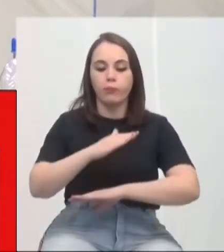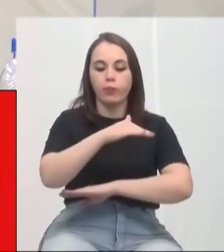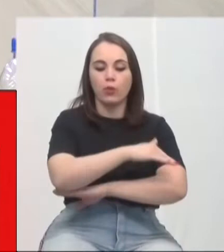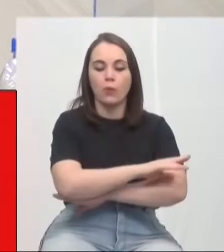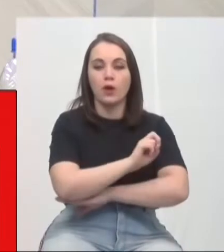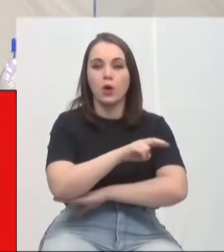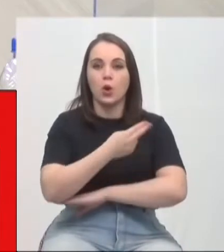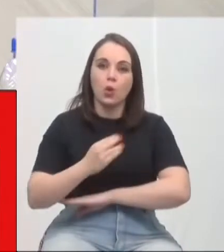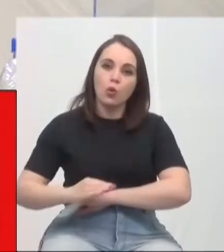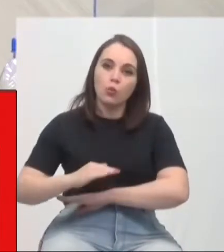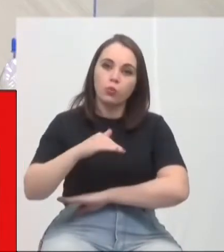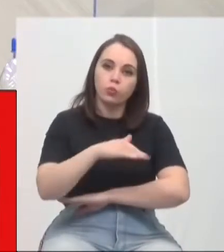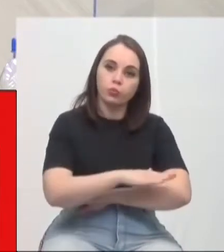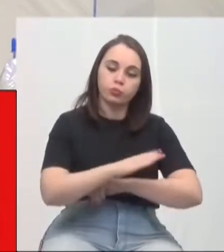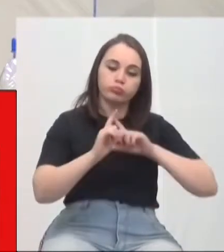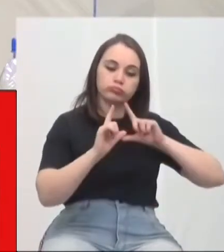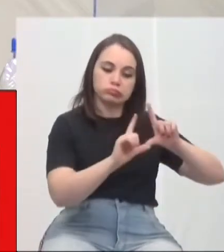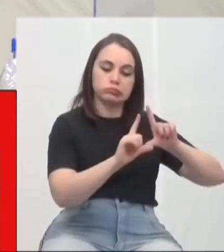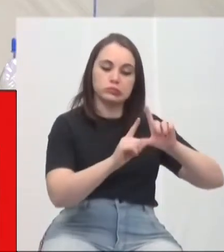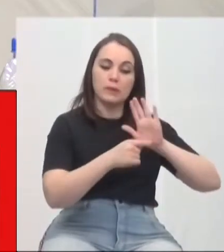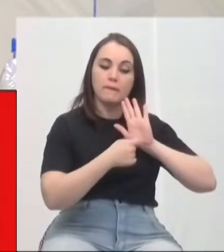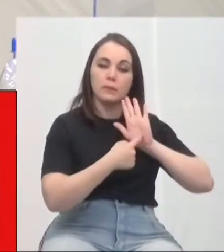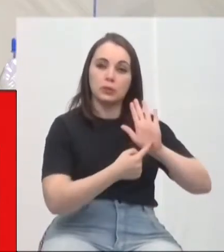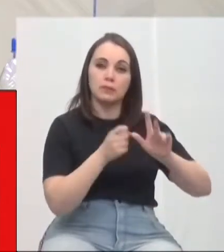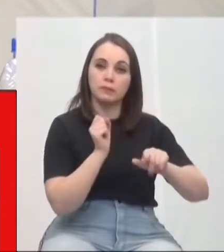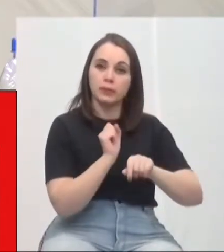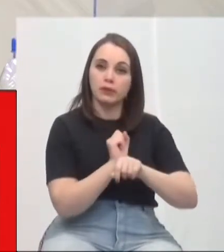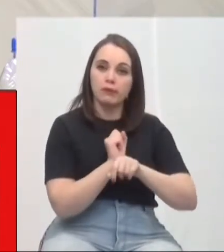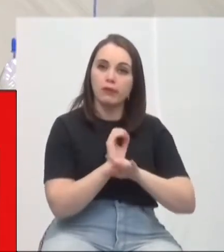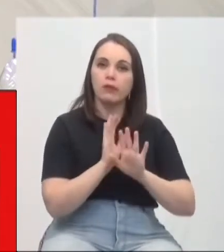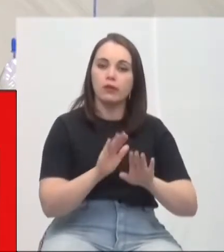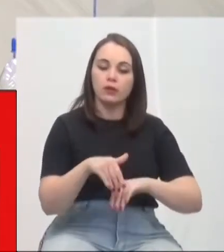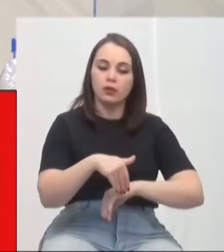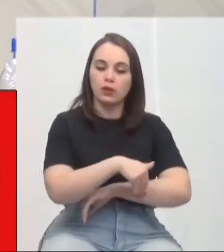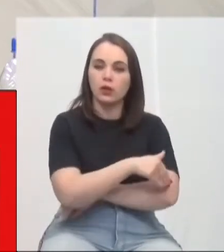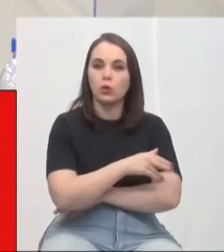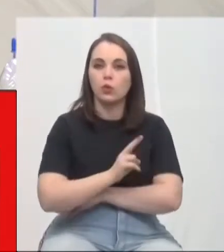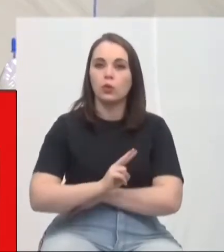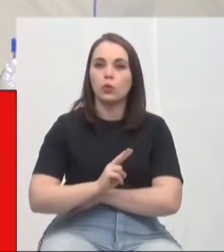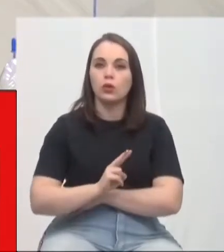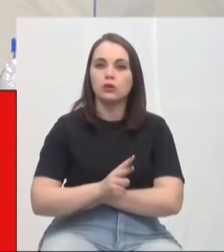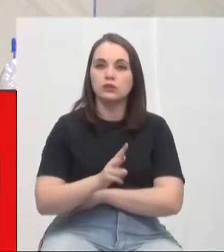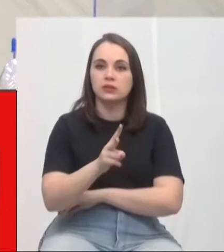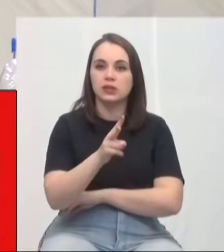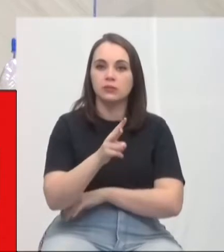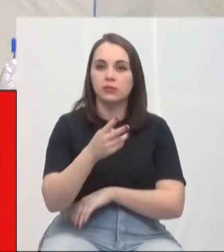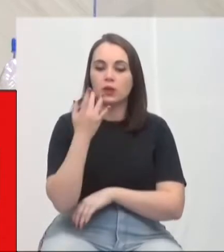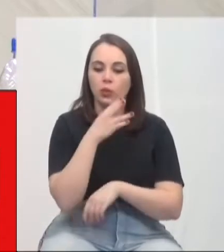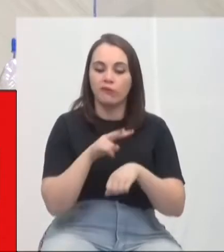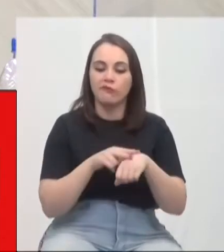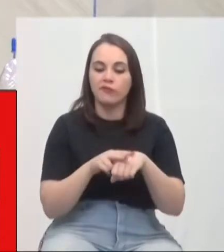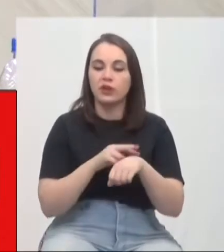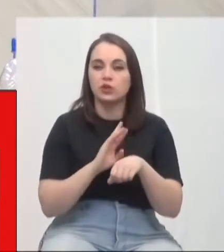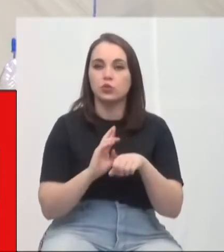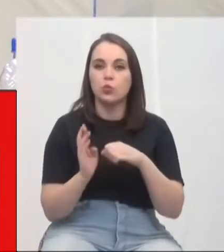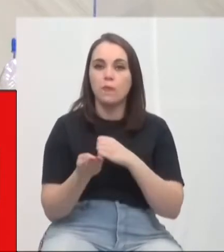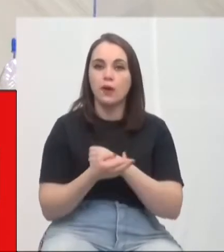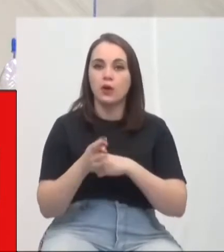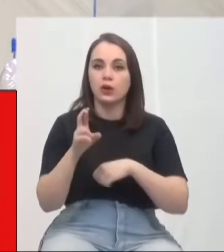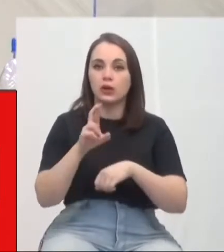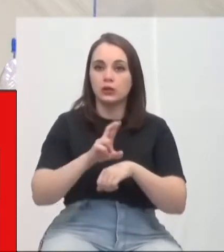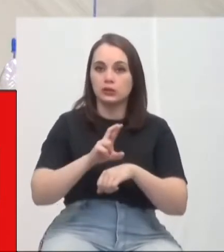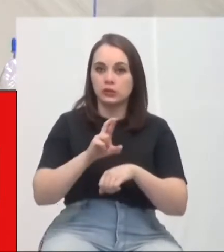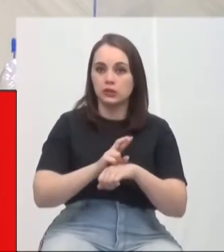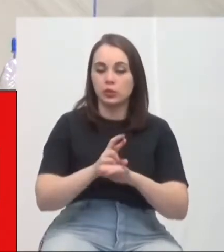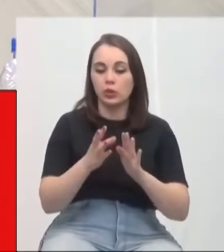faixa elevada e placas de sinalização indicativa na rua Sempre Verde, no bairro Cristo Redentor. Indicação